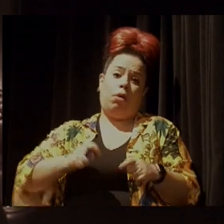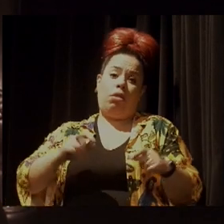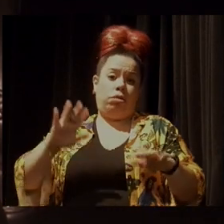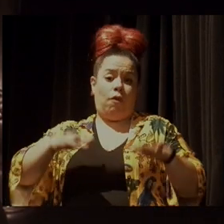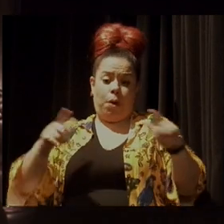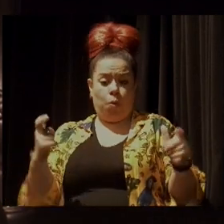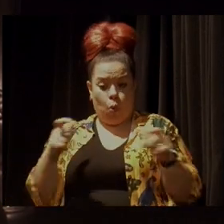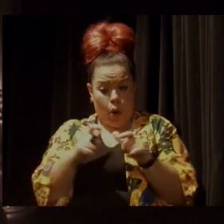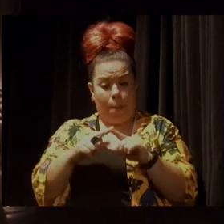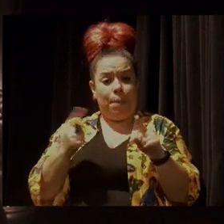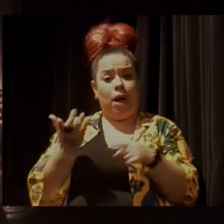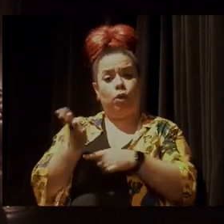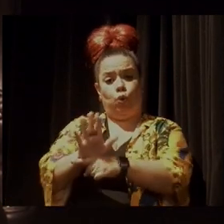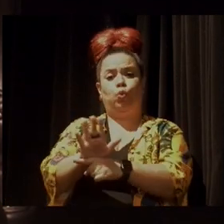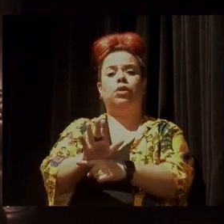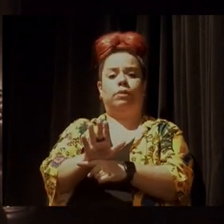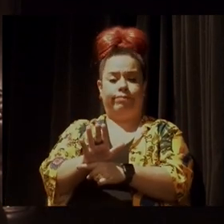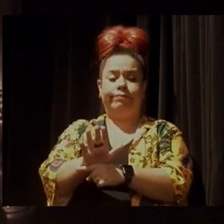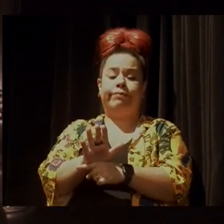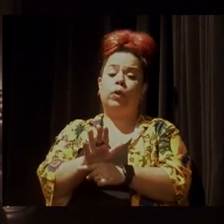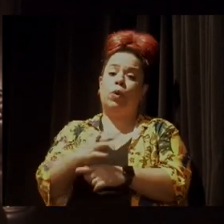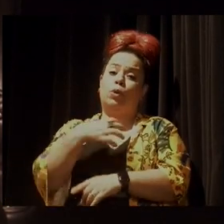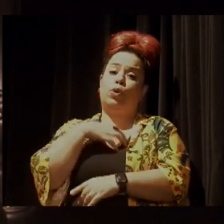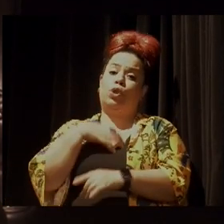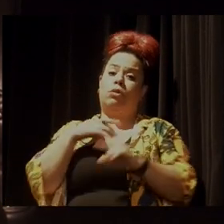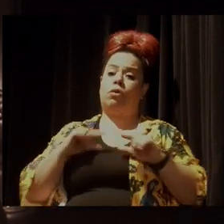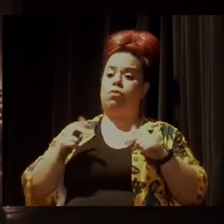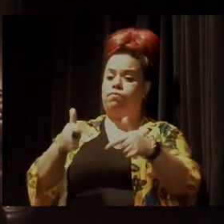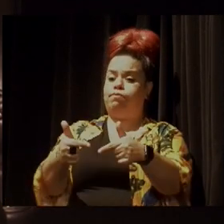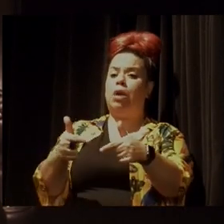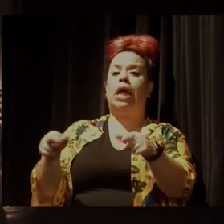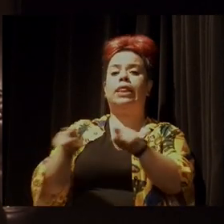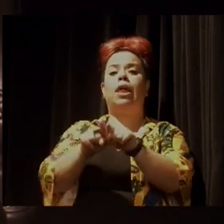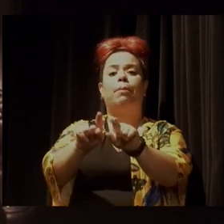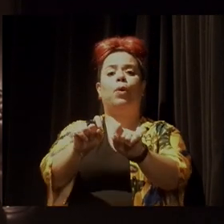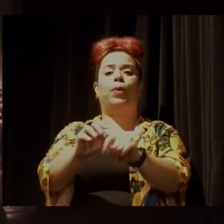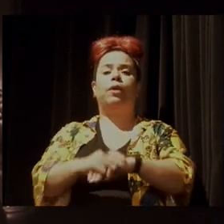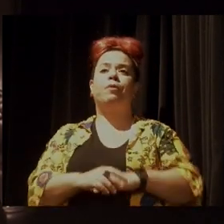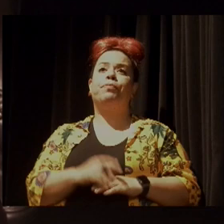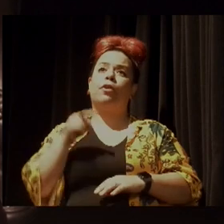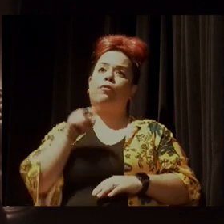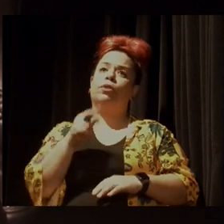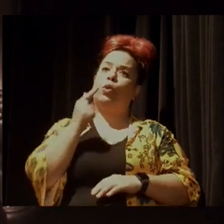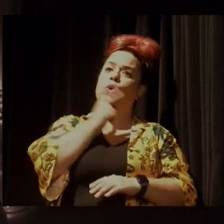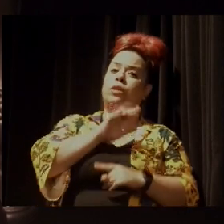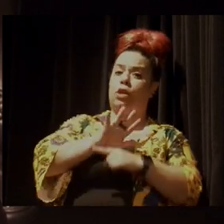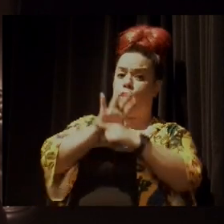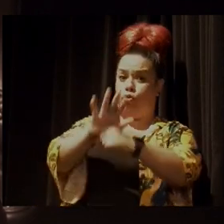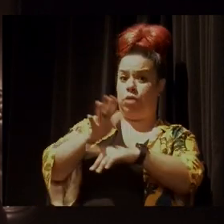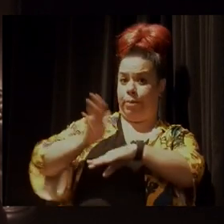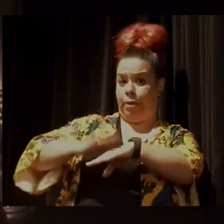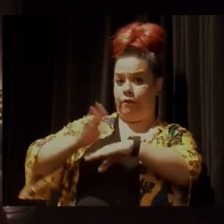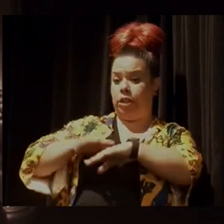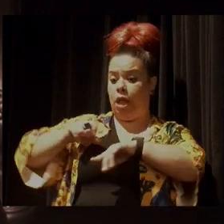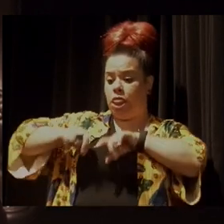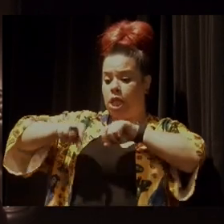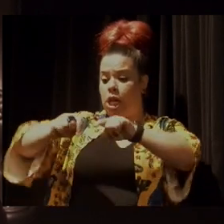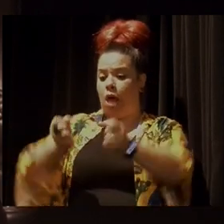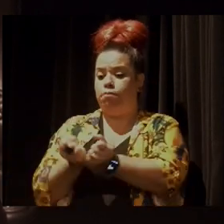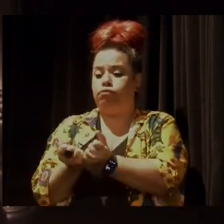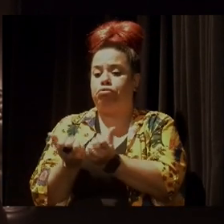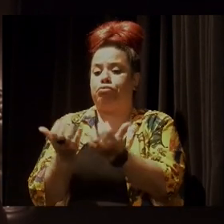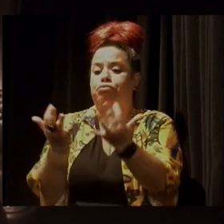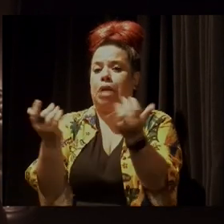E é uma forma de engajamento, por exemplo, que para além de você estar ajudando na produção e adquirindo os